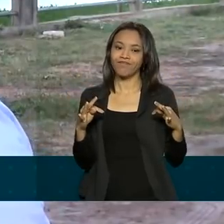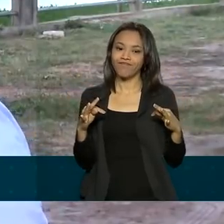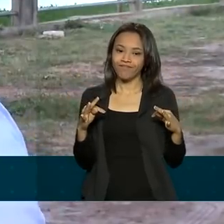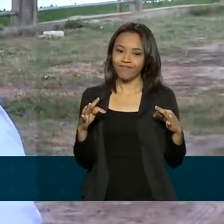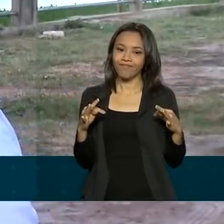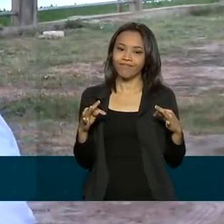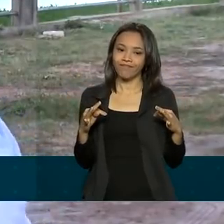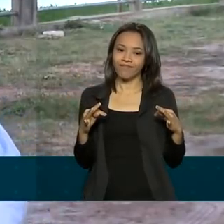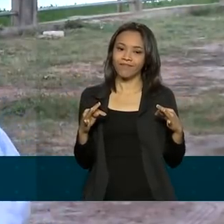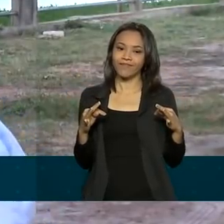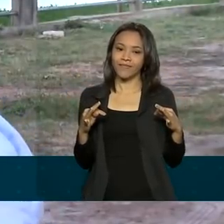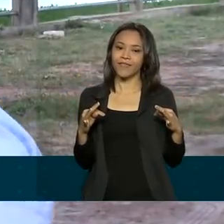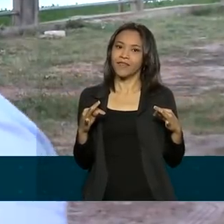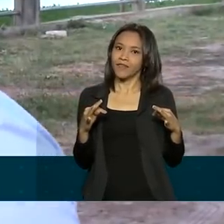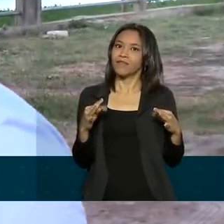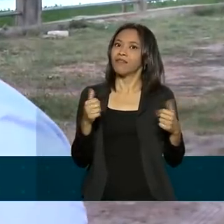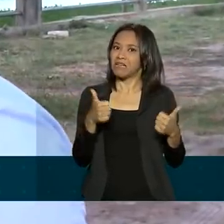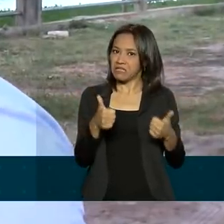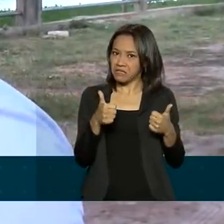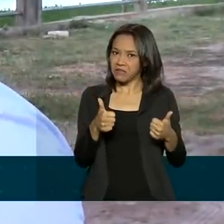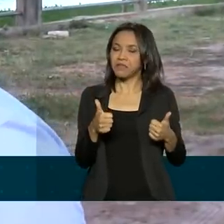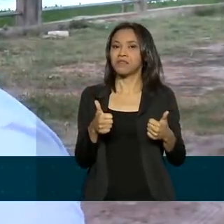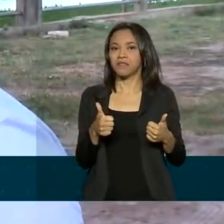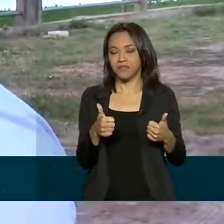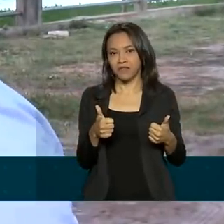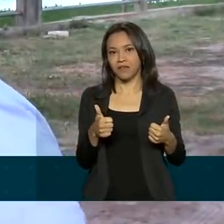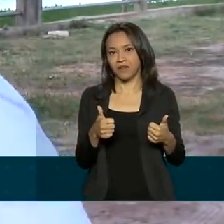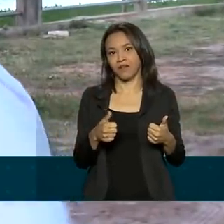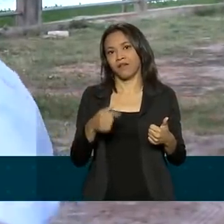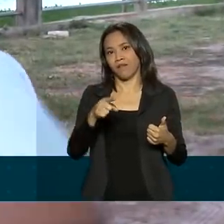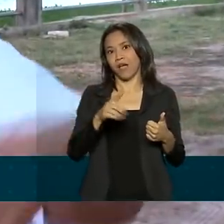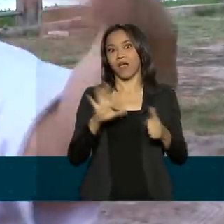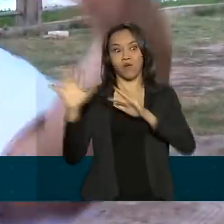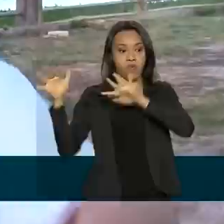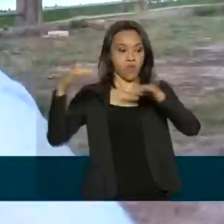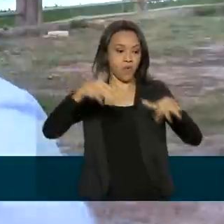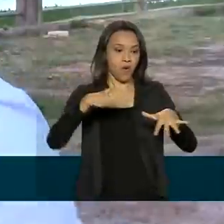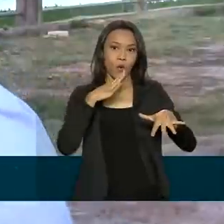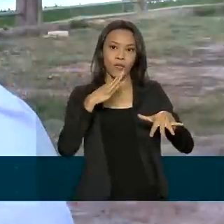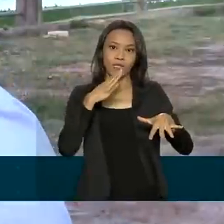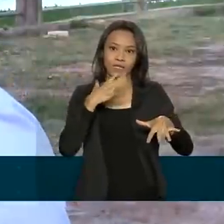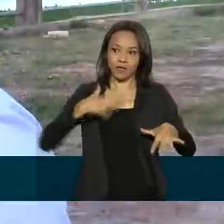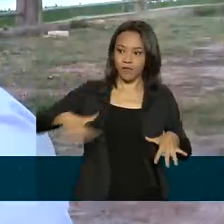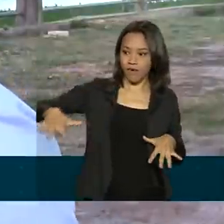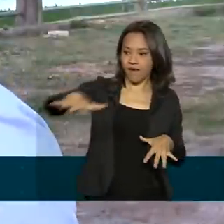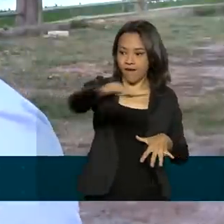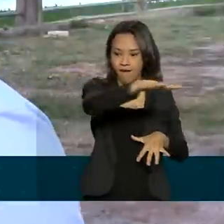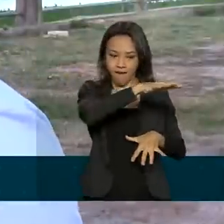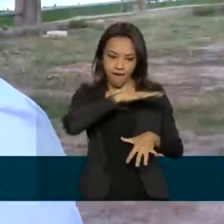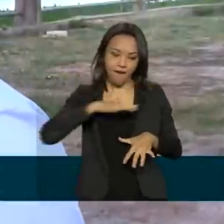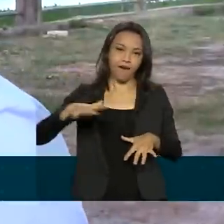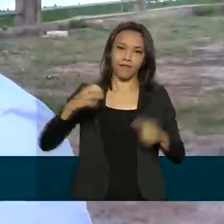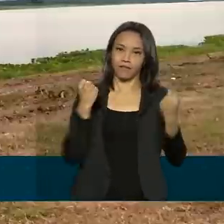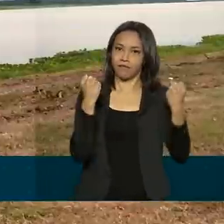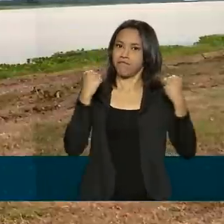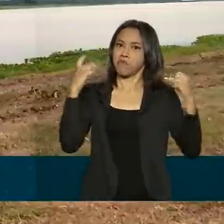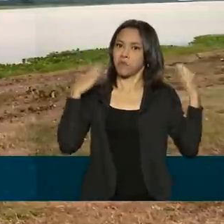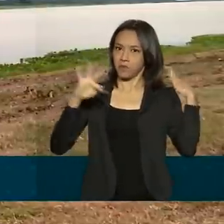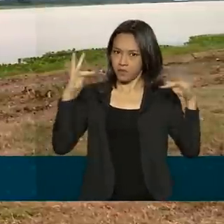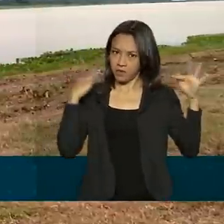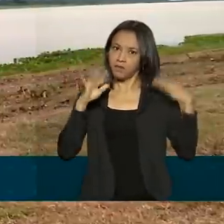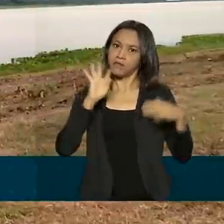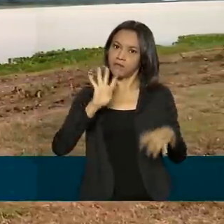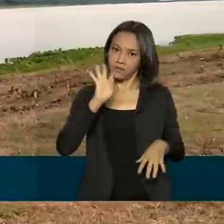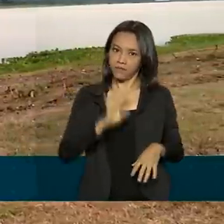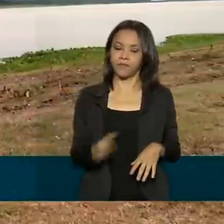será uma rota, a 267 vai ser reconhecida como uma rota que para turismo vai ser muito legal. A